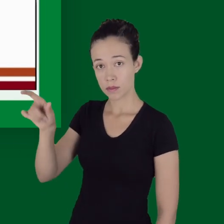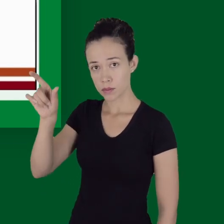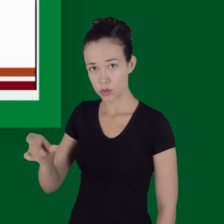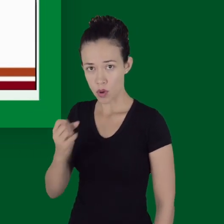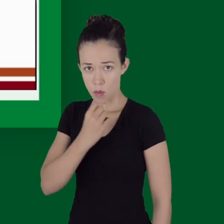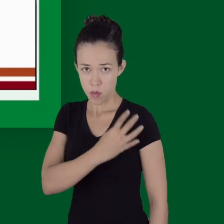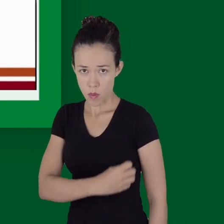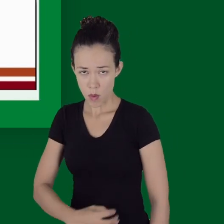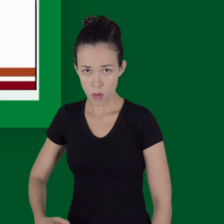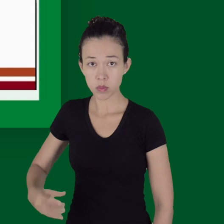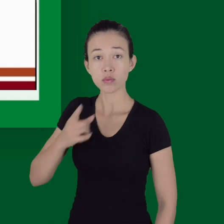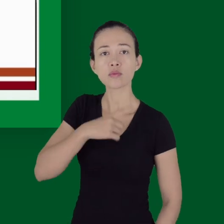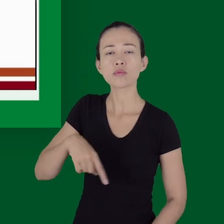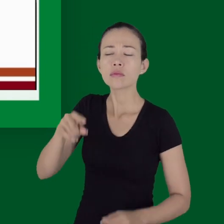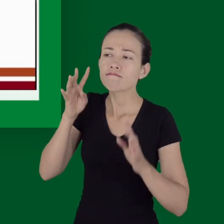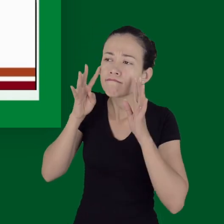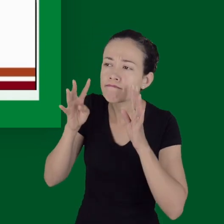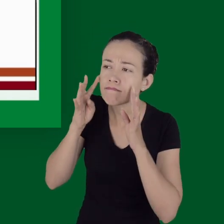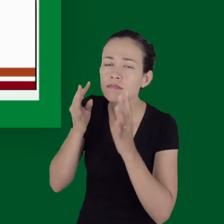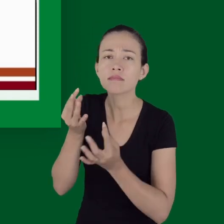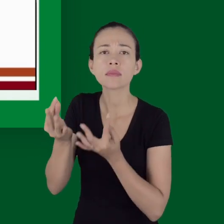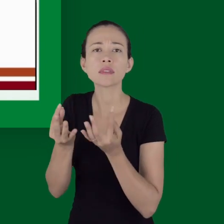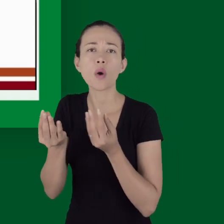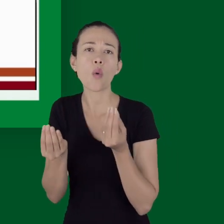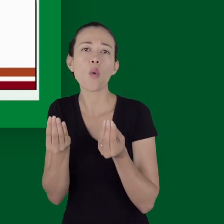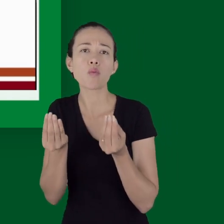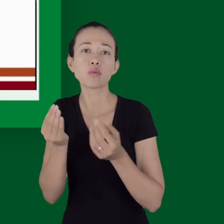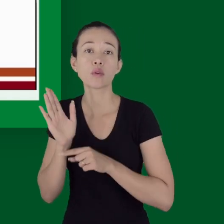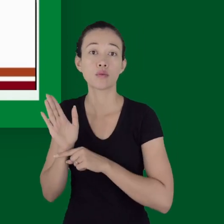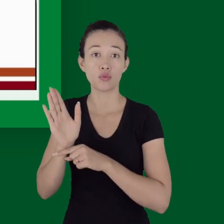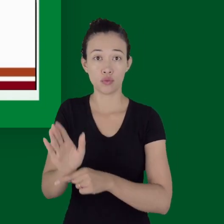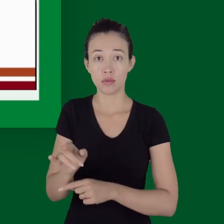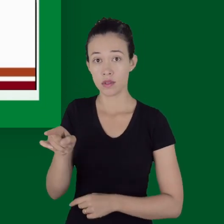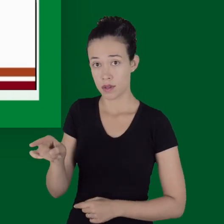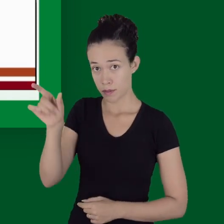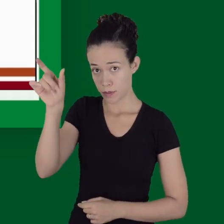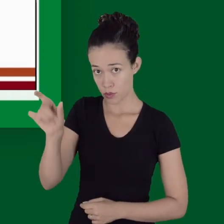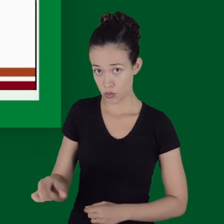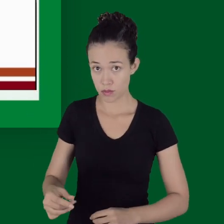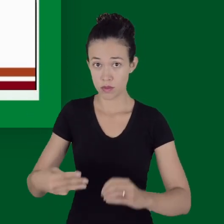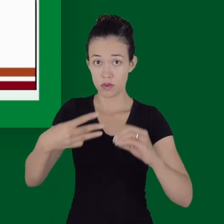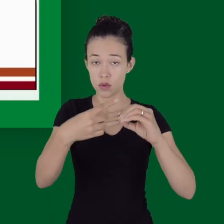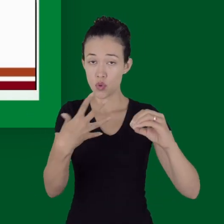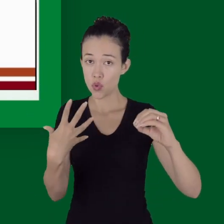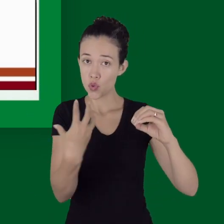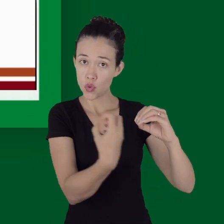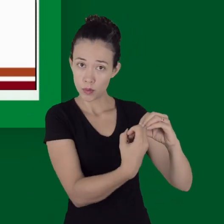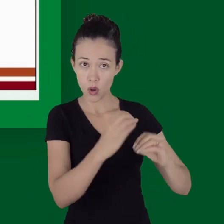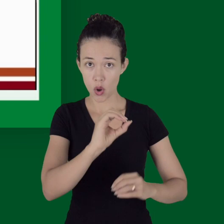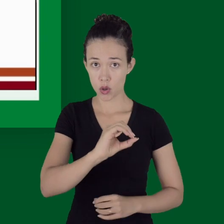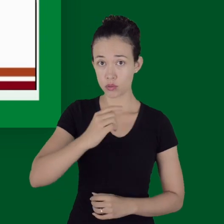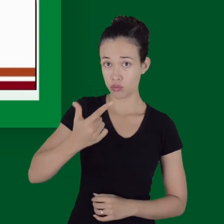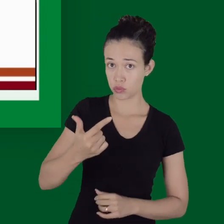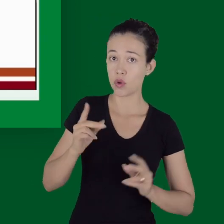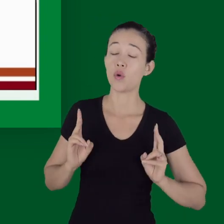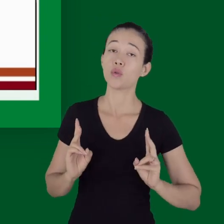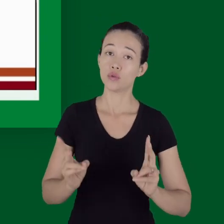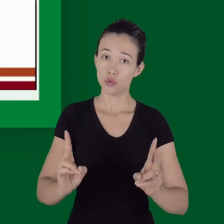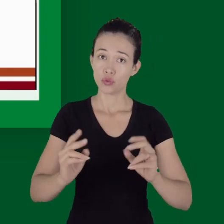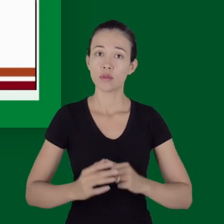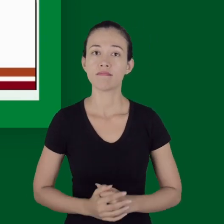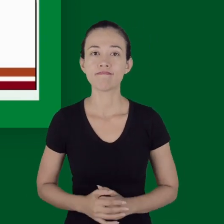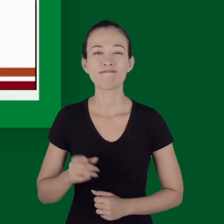O tratamento pré-hospitalar do choque, ele deve garantir que os componentes fundamentais da oxigenação celular sejam mantidos.